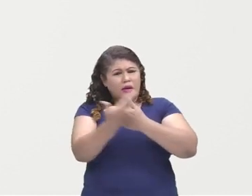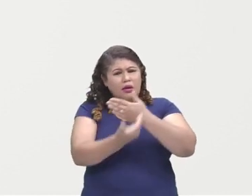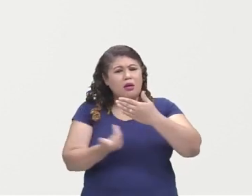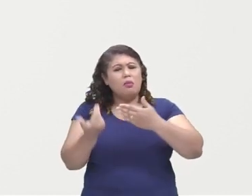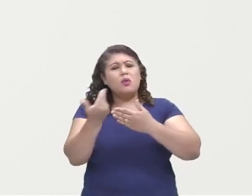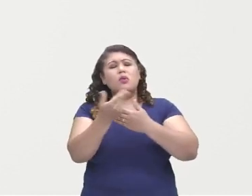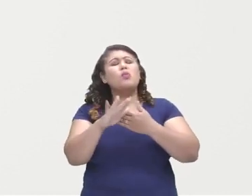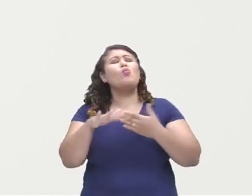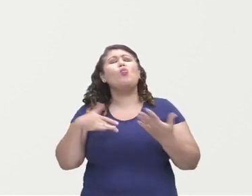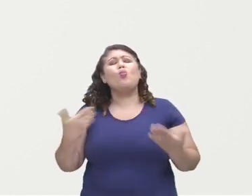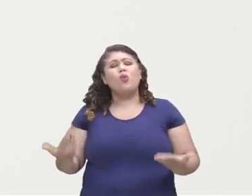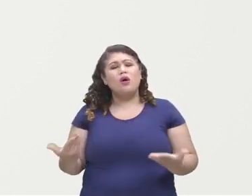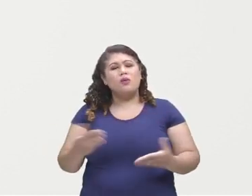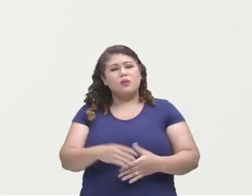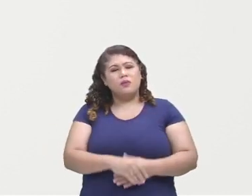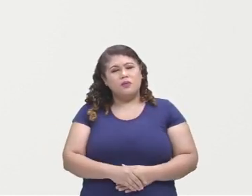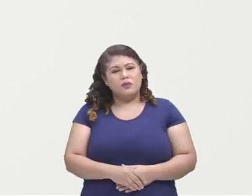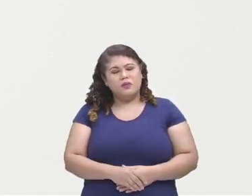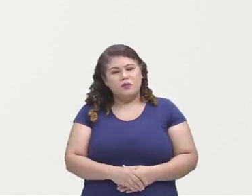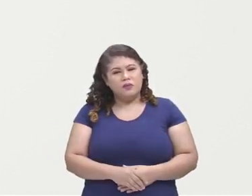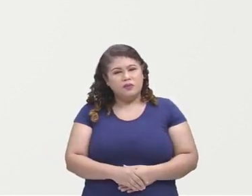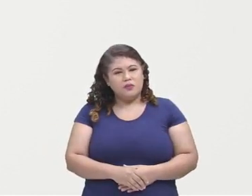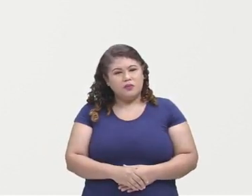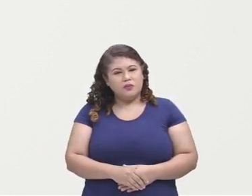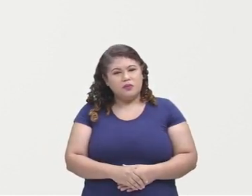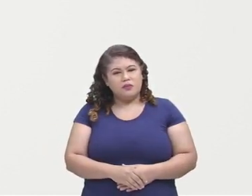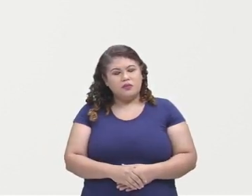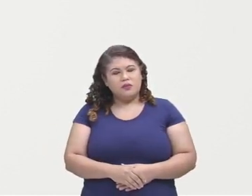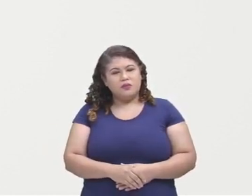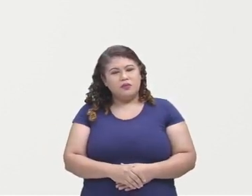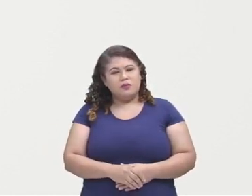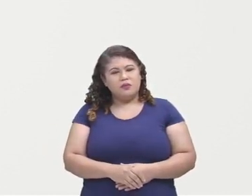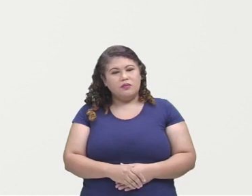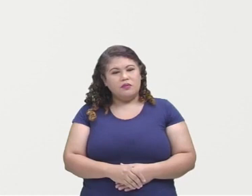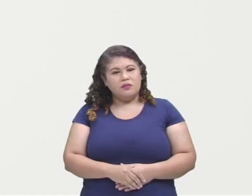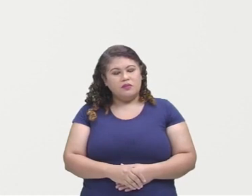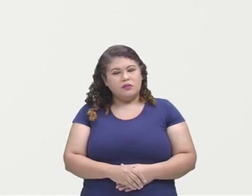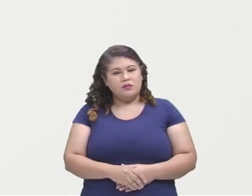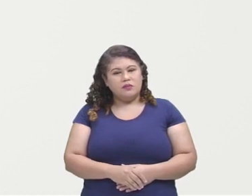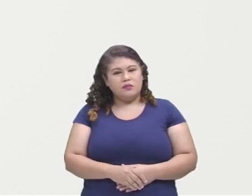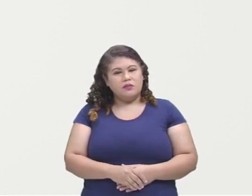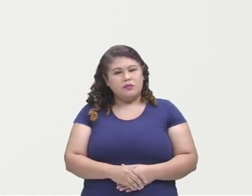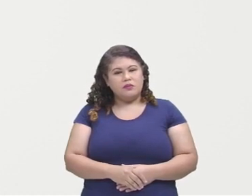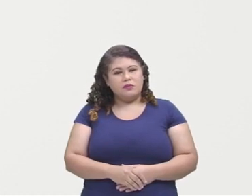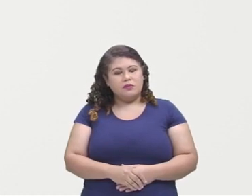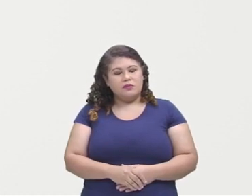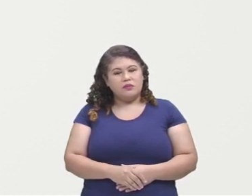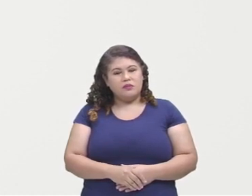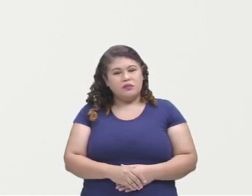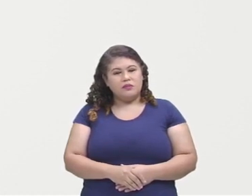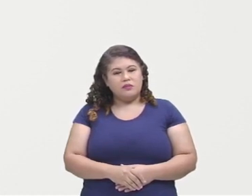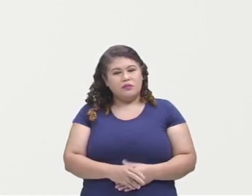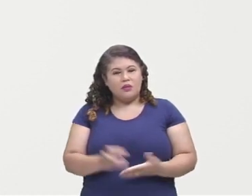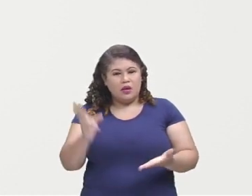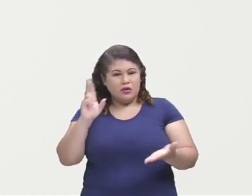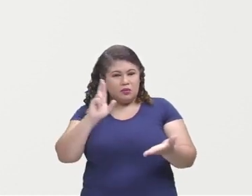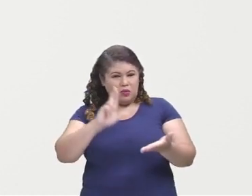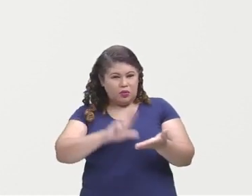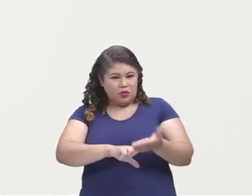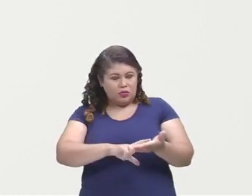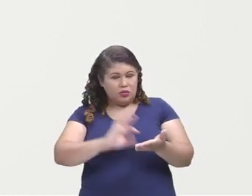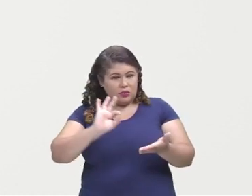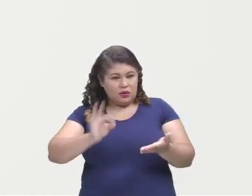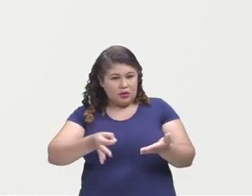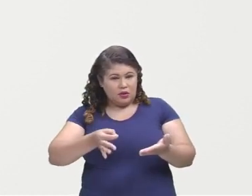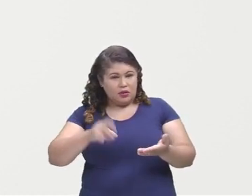livro? Lembram disso? isso, acabamos de ver a capa do livro. Vamos aqui a nossa resposta, crianças.